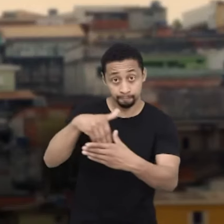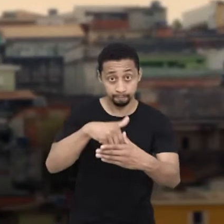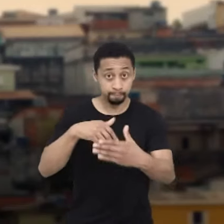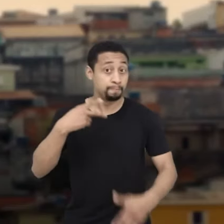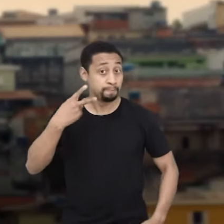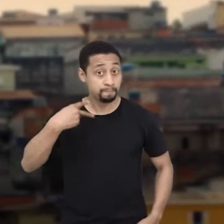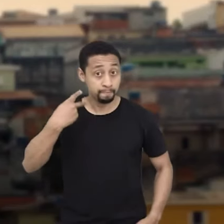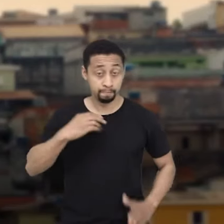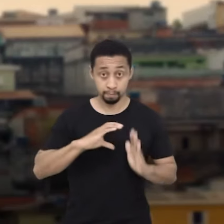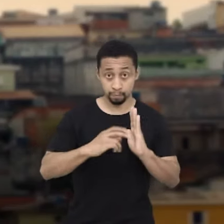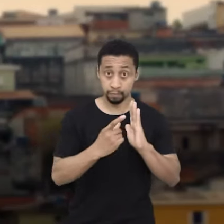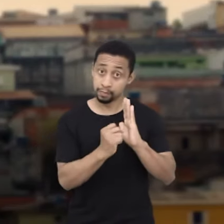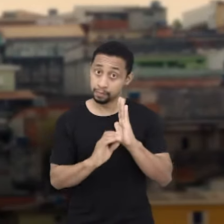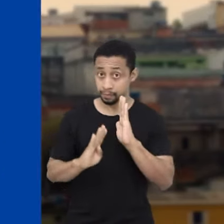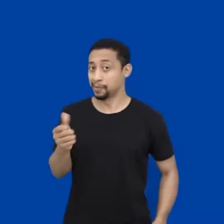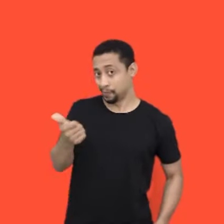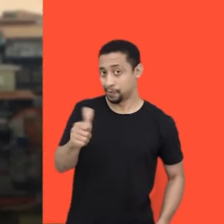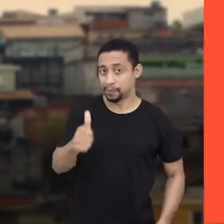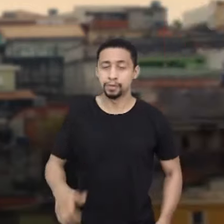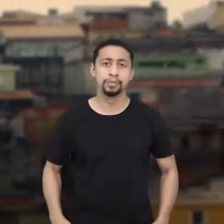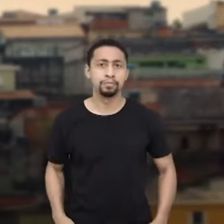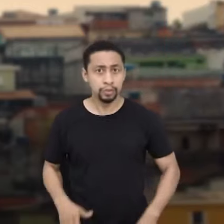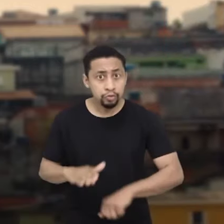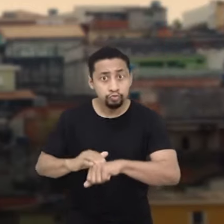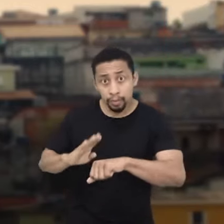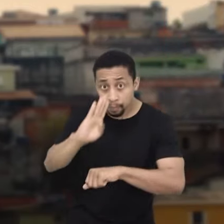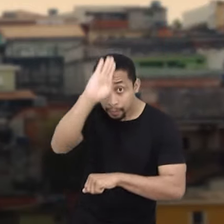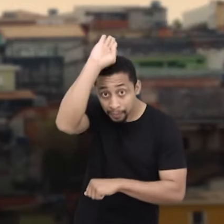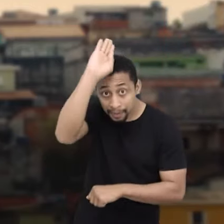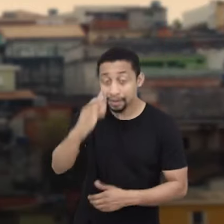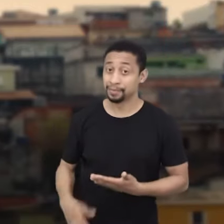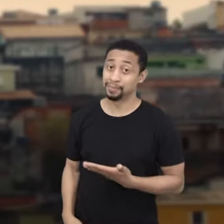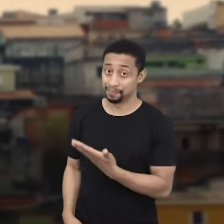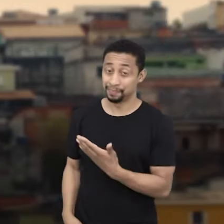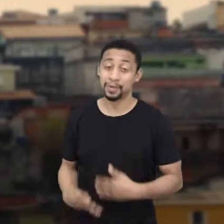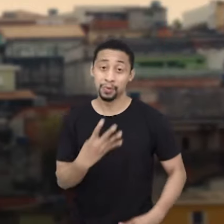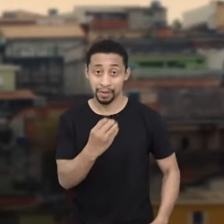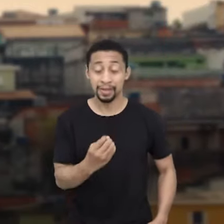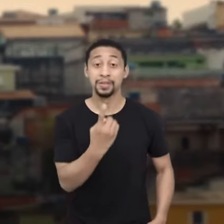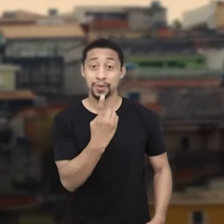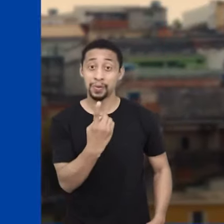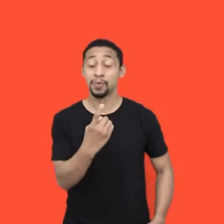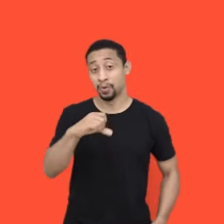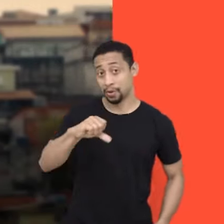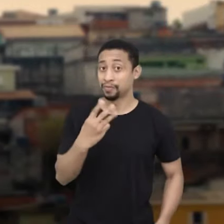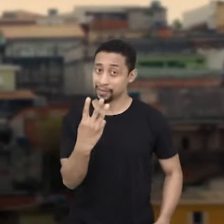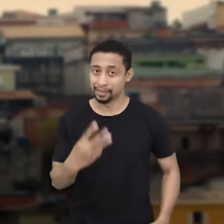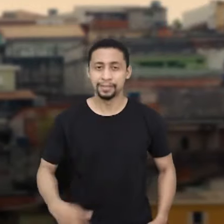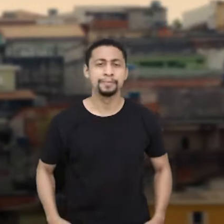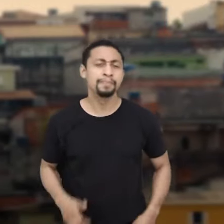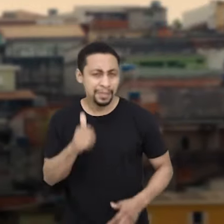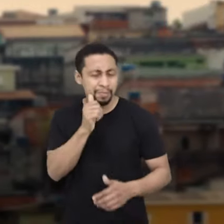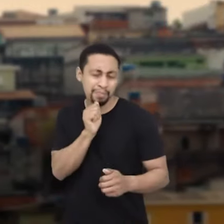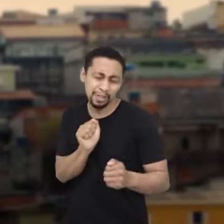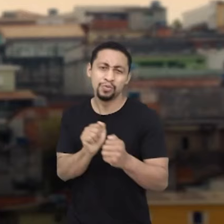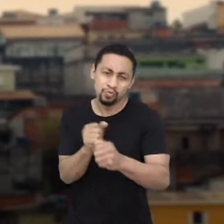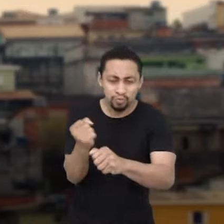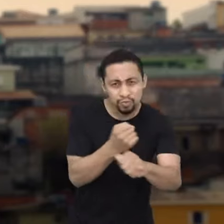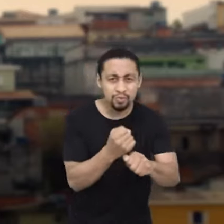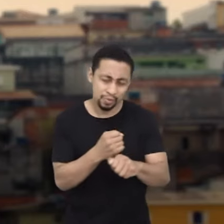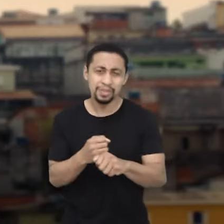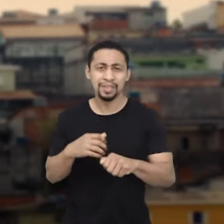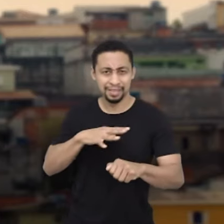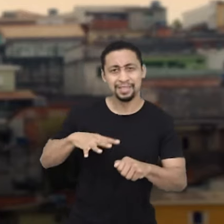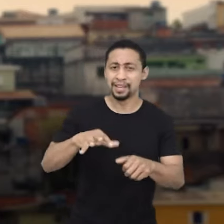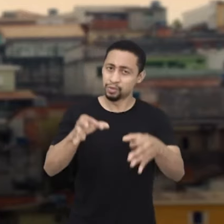Vote nos candidatos a vereador do PSB. Chama o bombeiro, Rick Moreno, 40, 1, 9, 3. Mães, vamos construir uma cidade